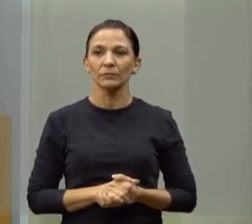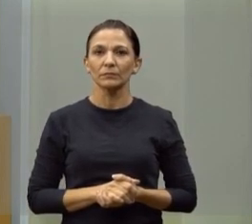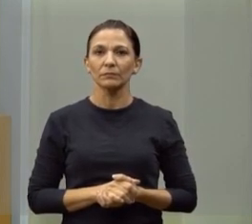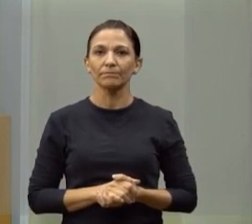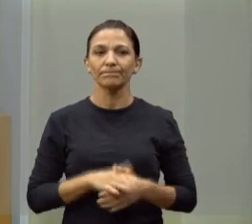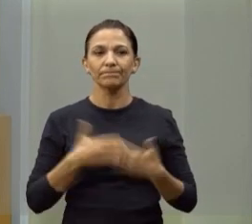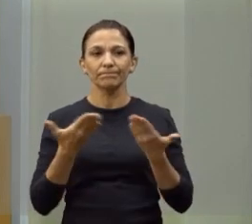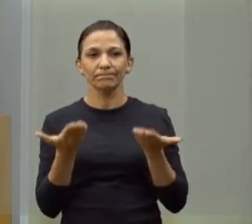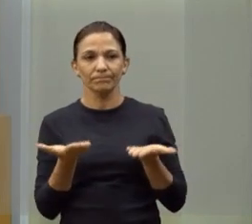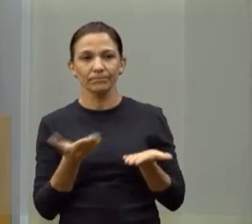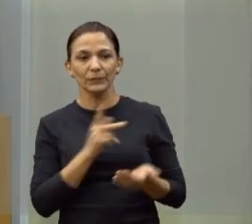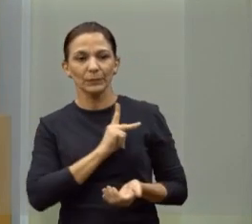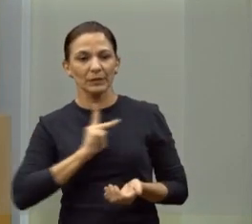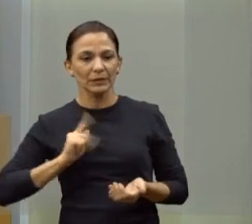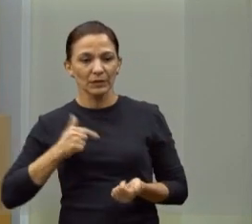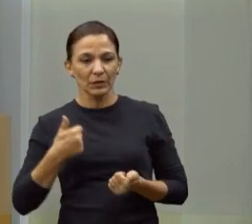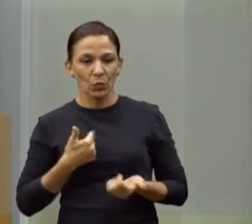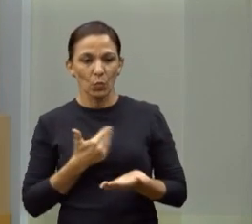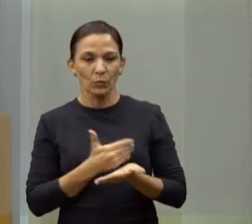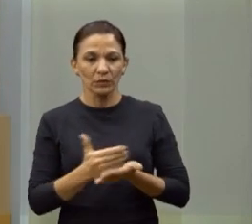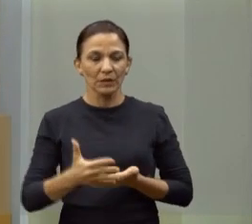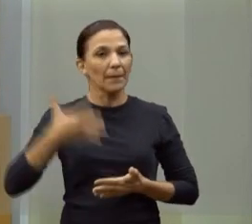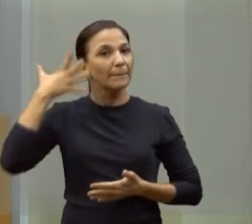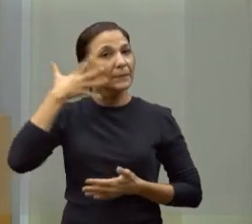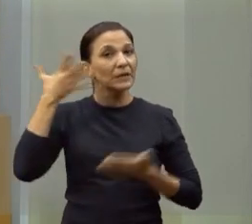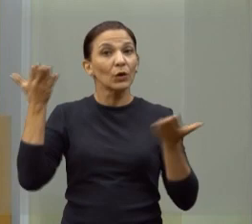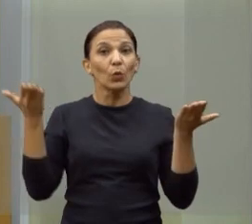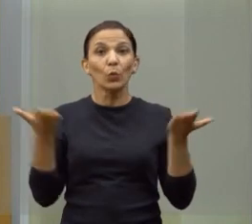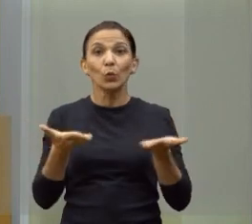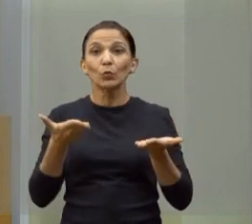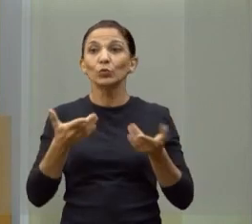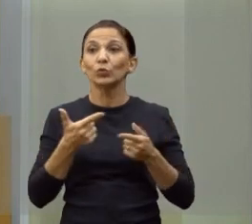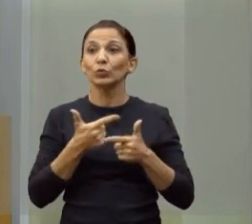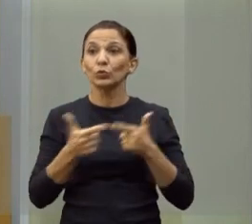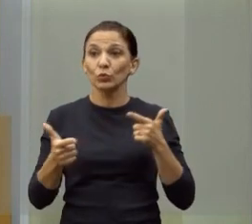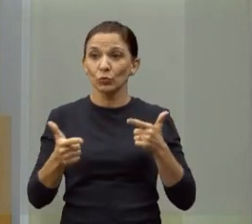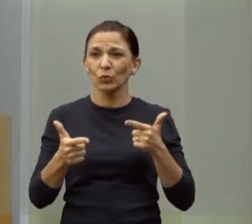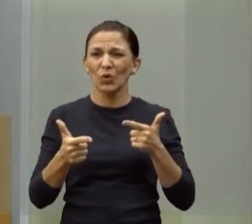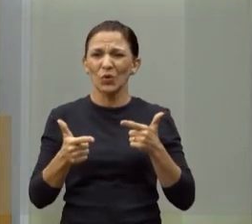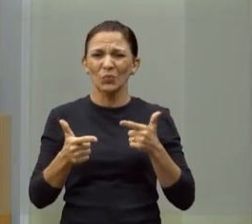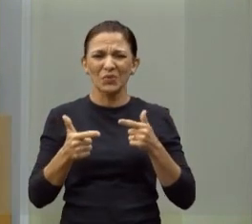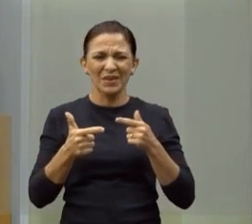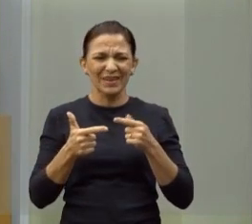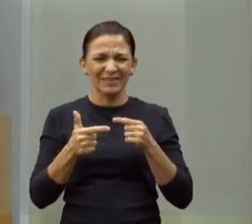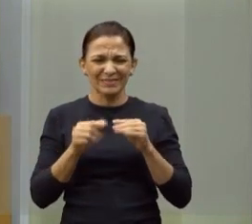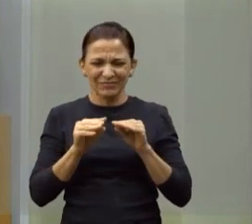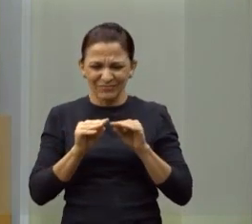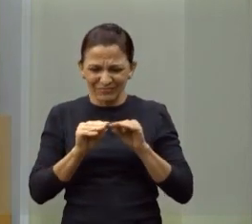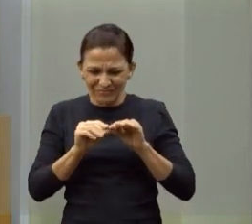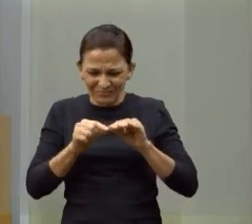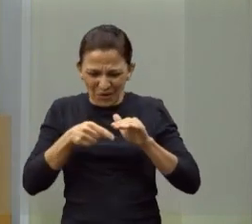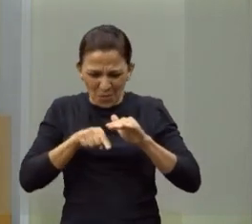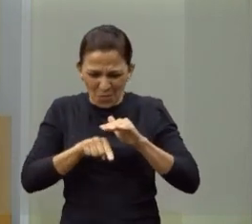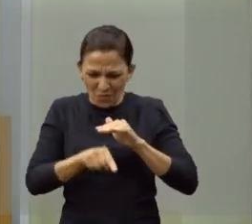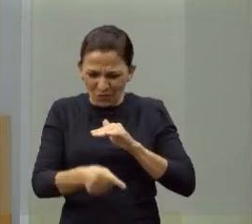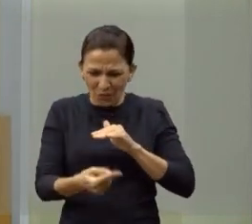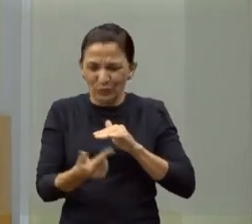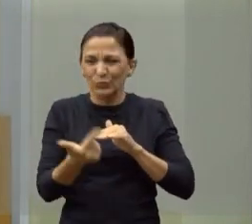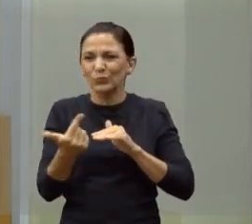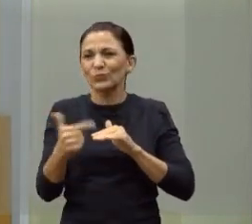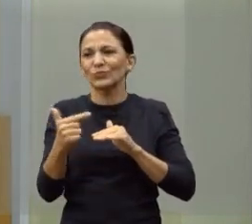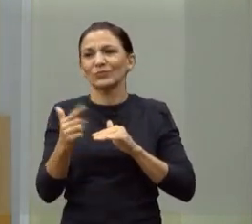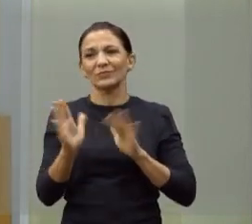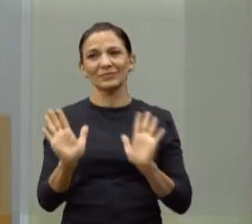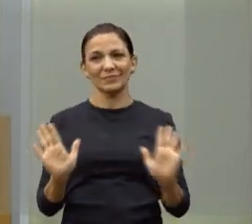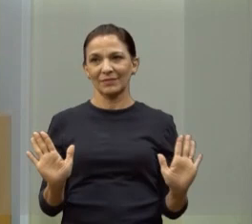Presidente, eu inicio a minha fala falando sobre superficialidade. Esse é um mal que vem